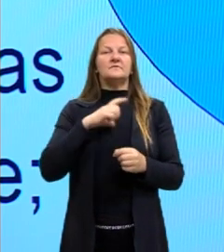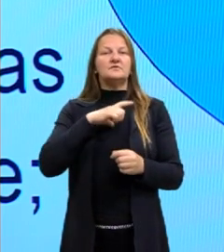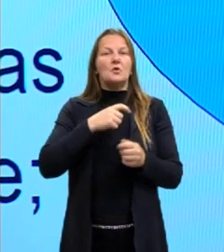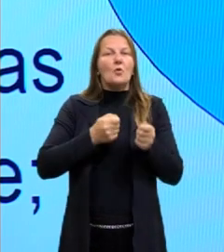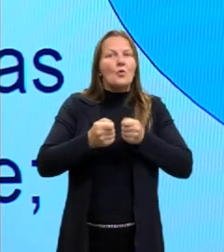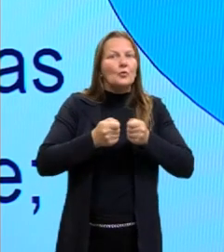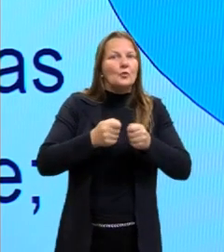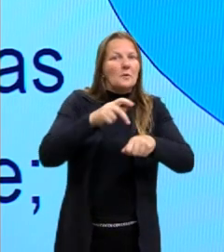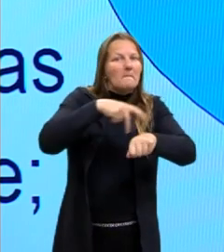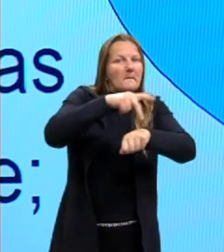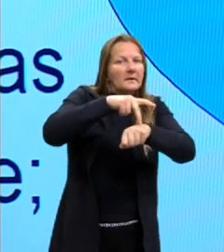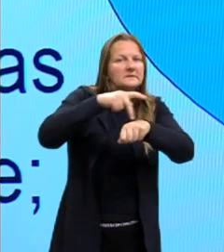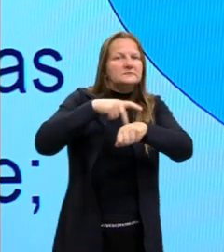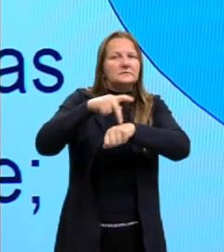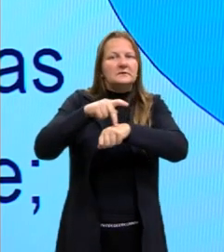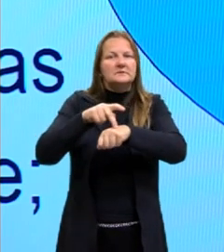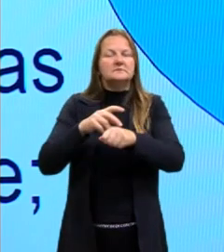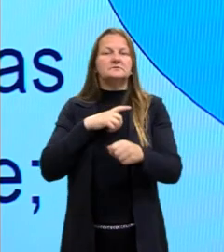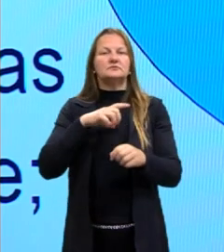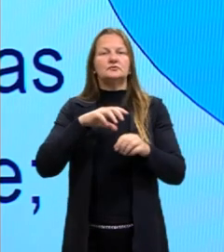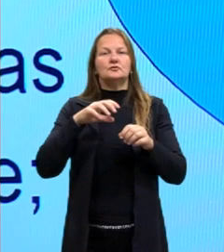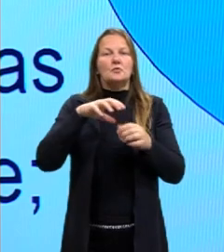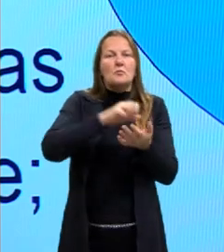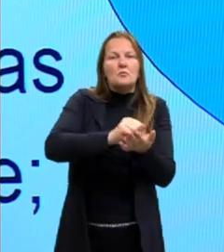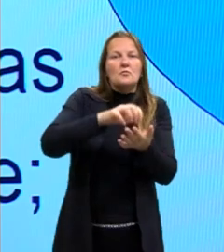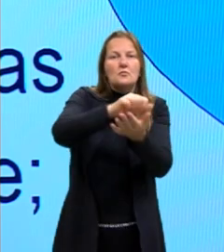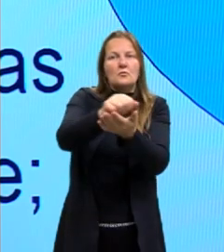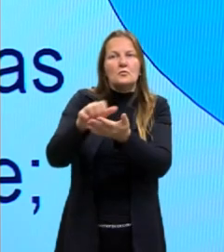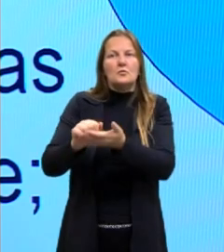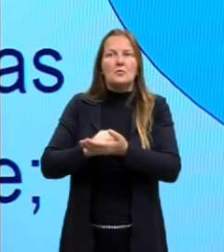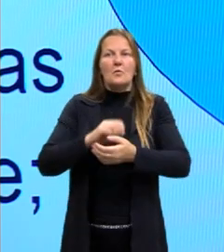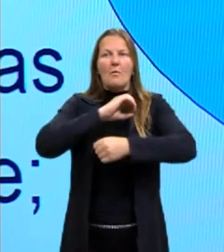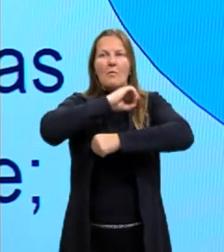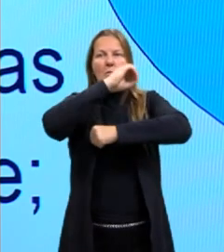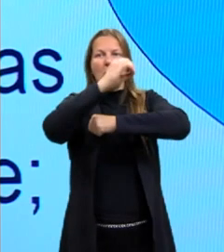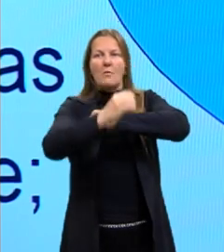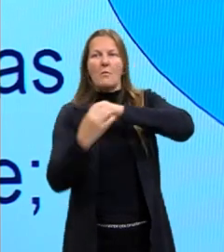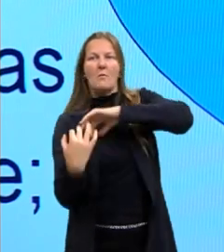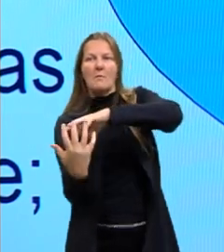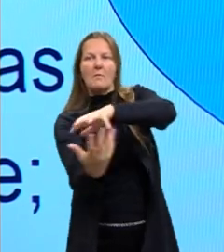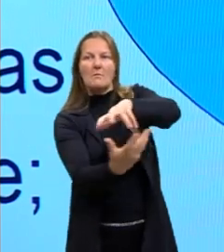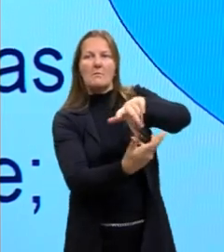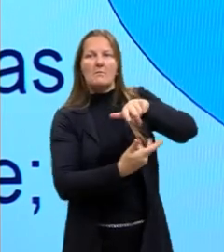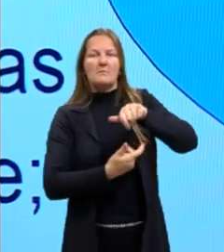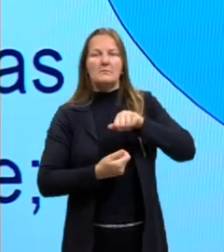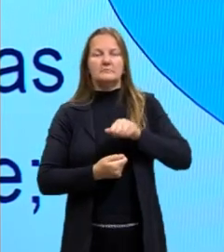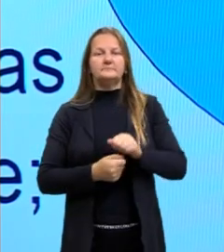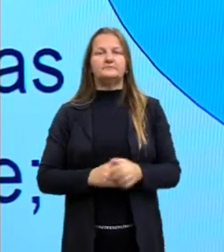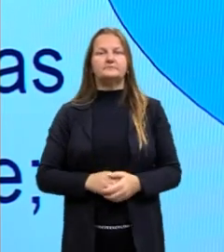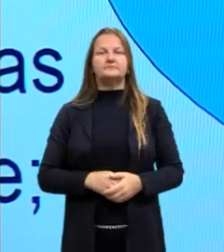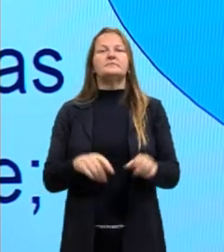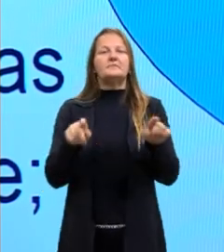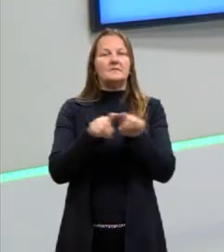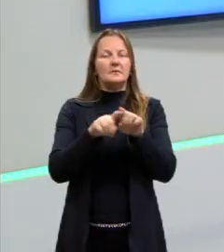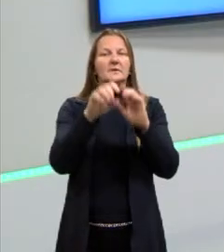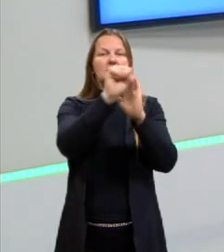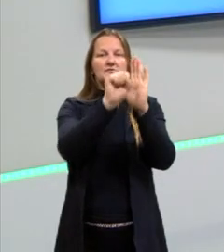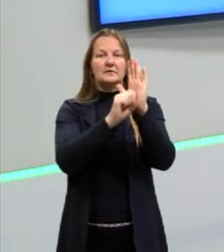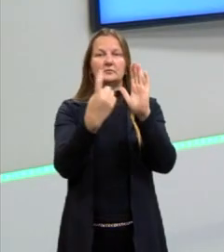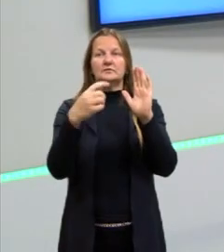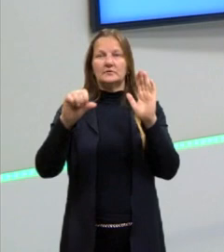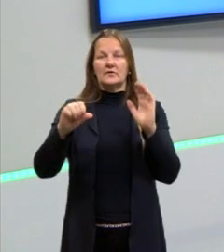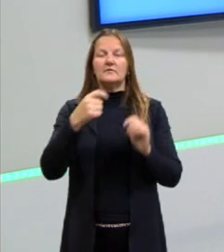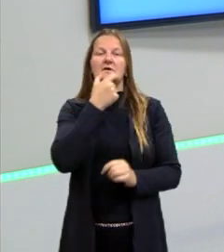países aí, conquistado países em todos os seus horários do planeta. Essa era também do século XIX, a